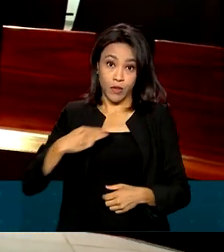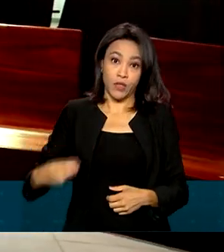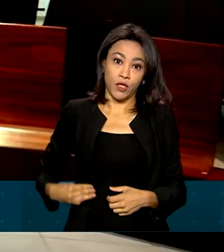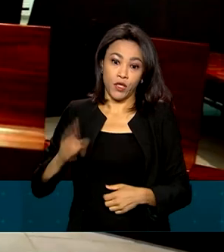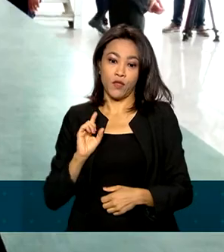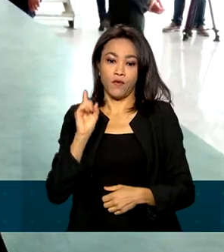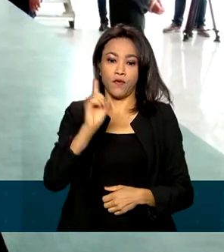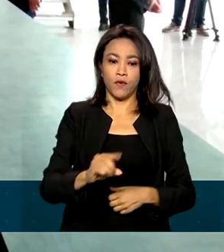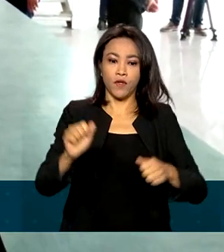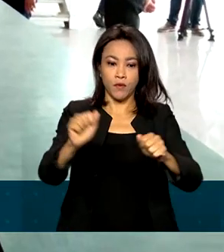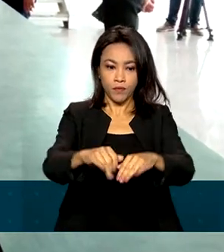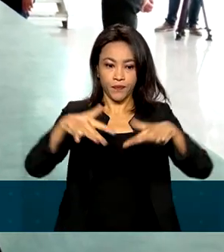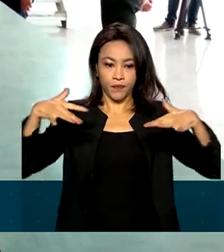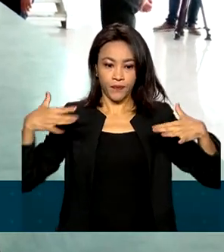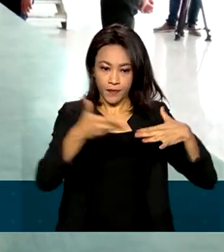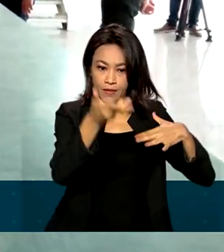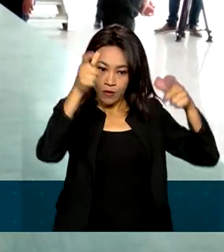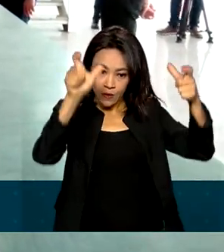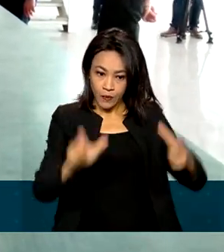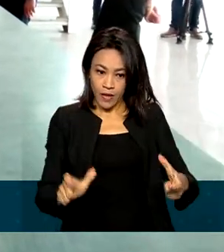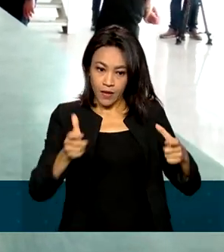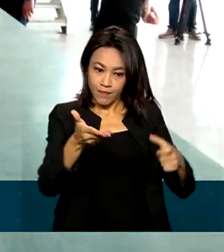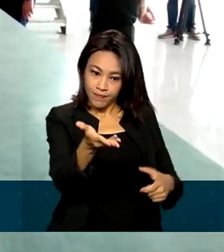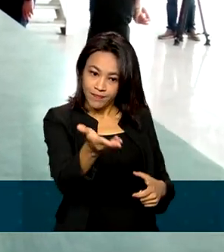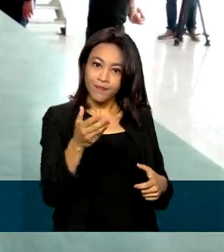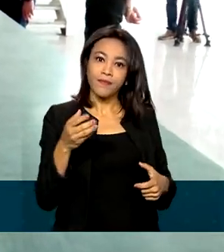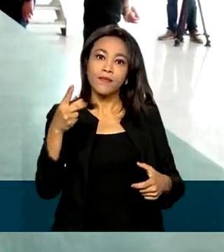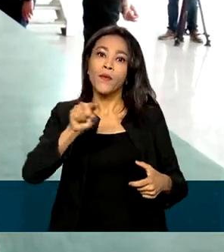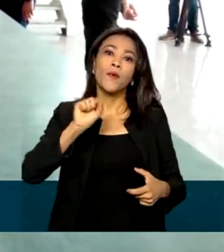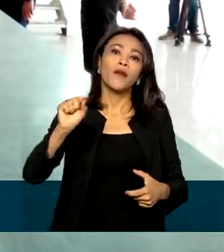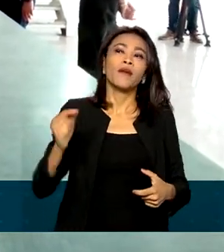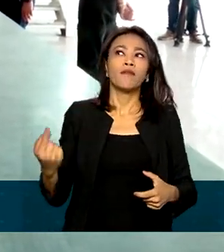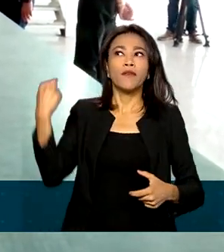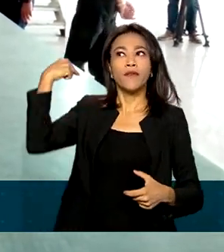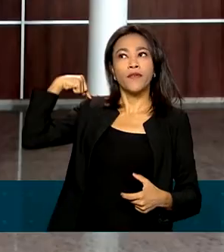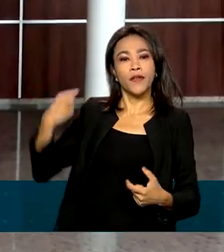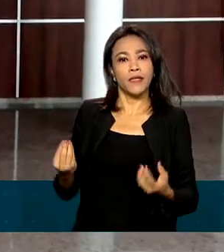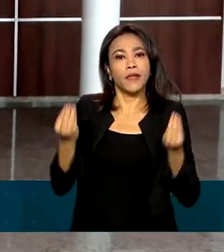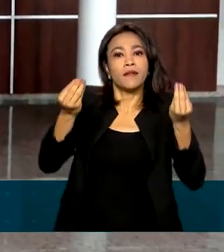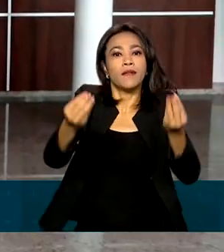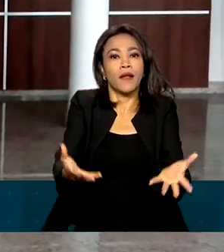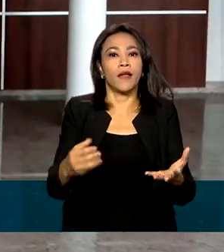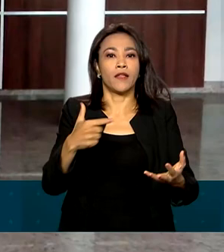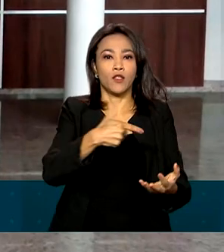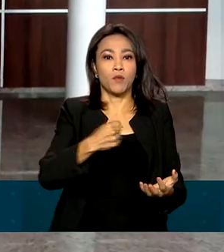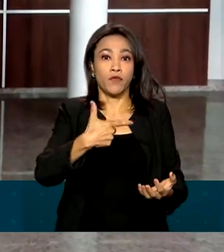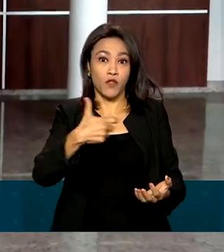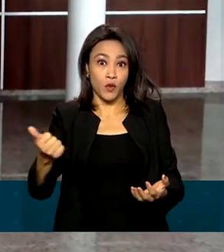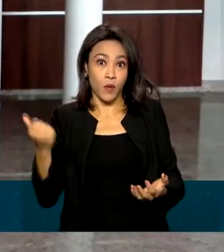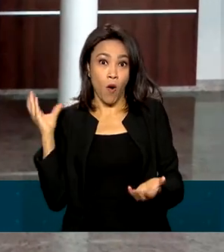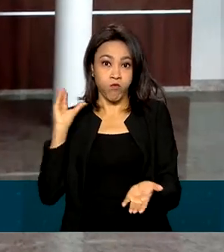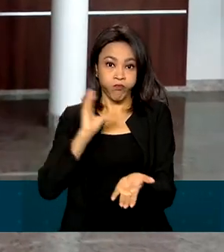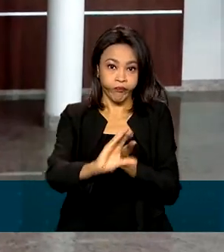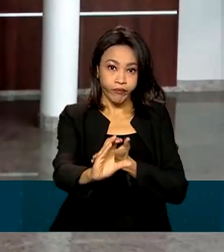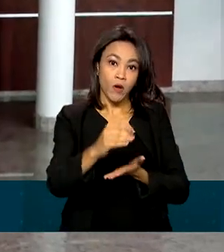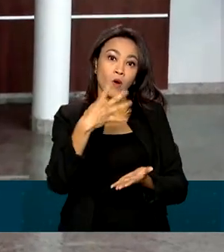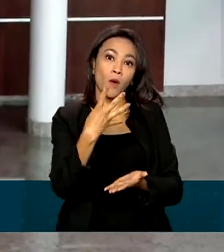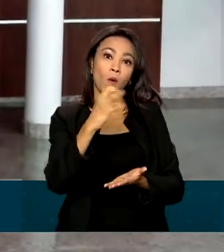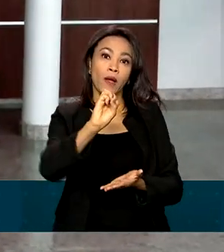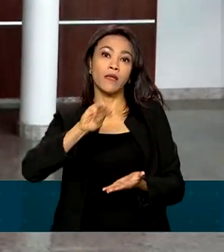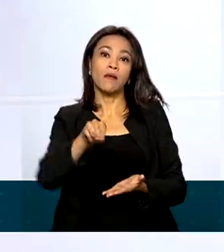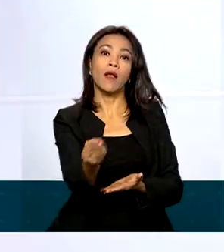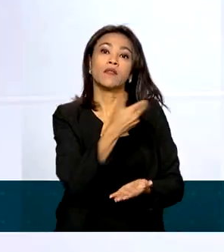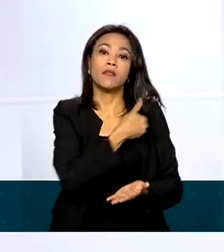Centro de Convenções do Amazonas Vasco Vasques, entregue em 2021, e que recebeu 40 milhões de reais do governo